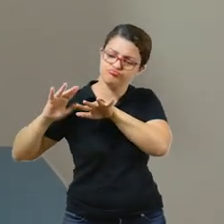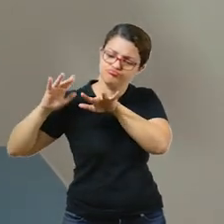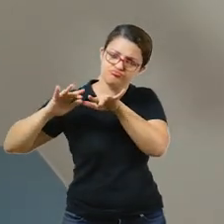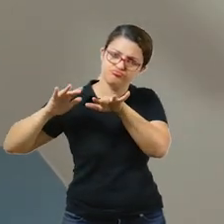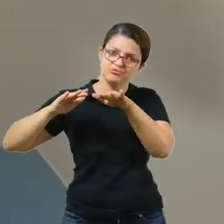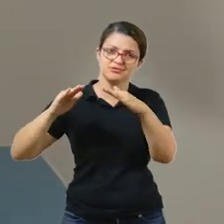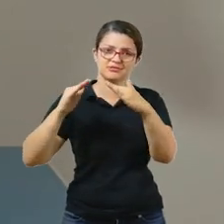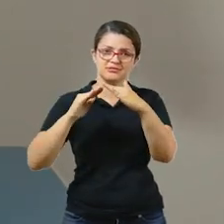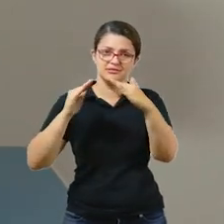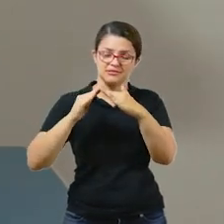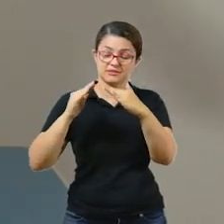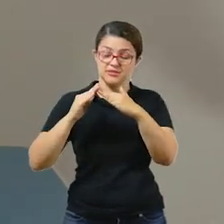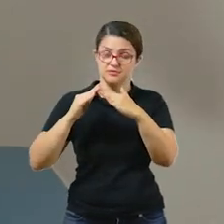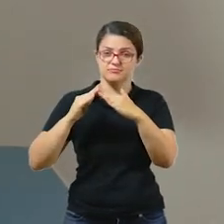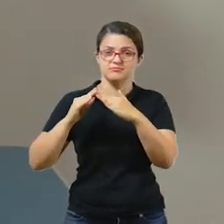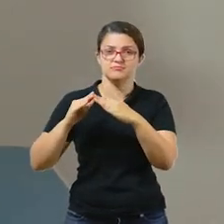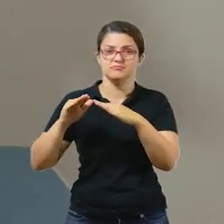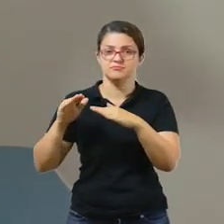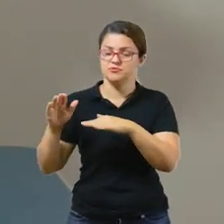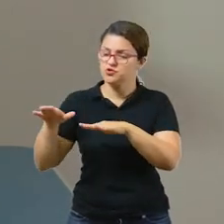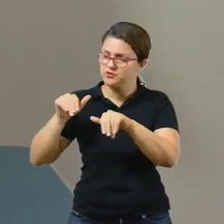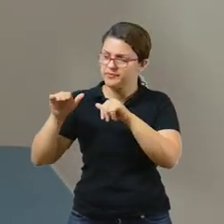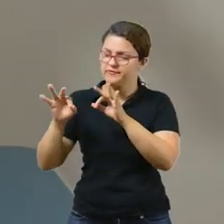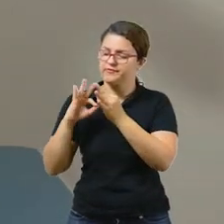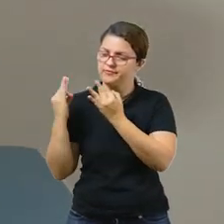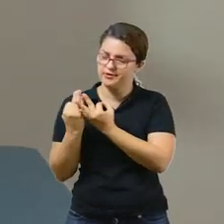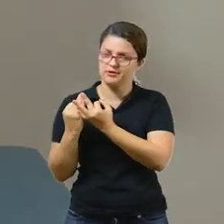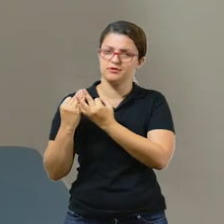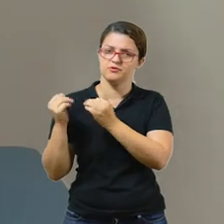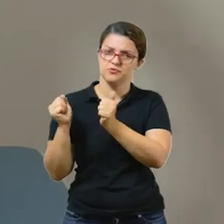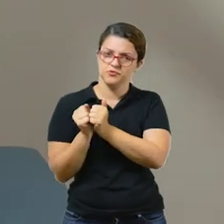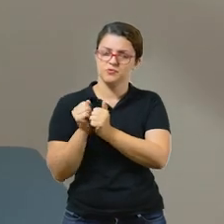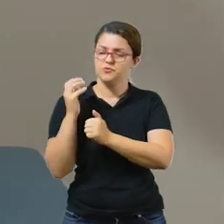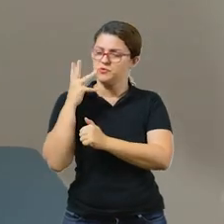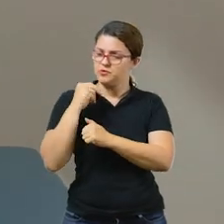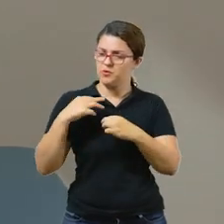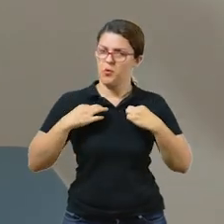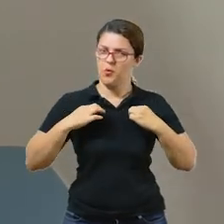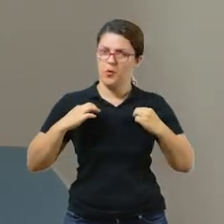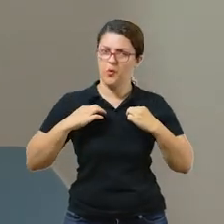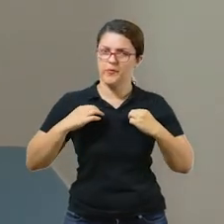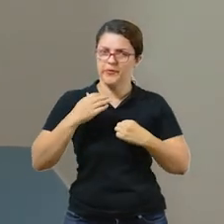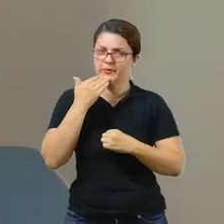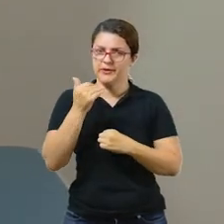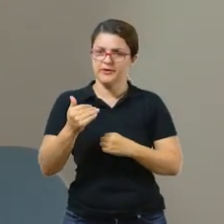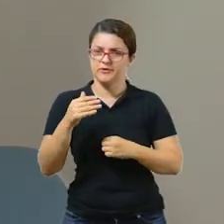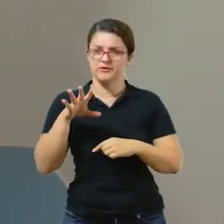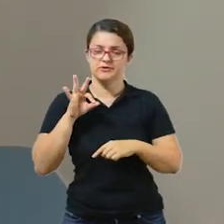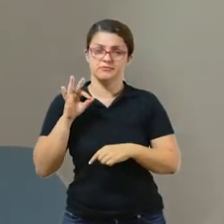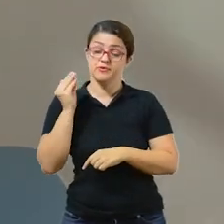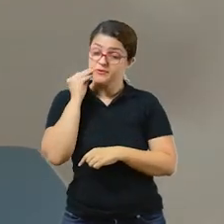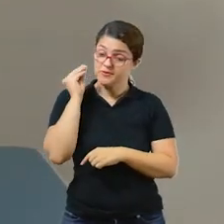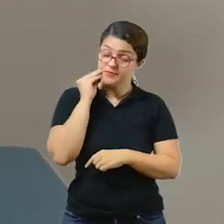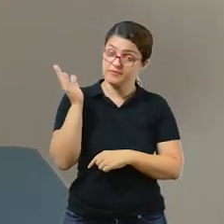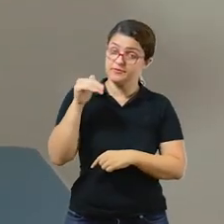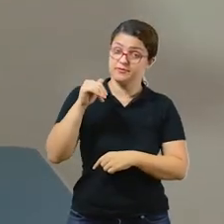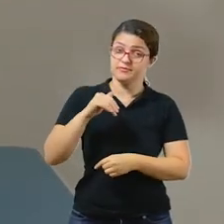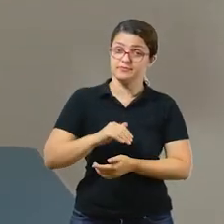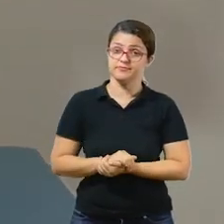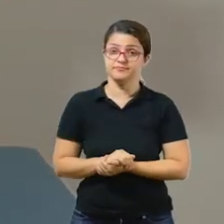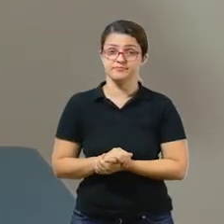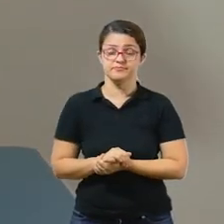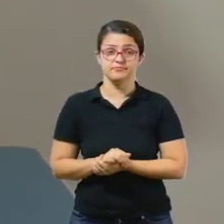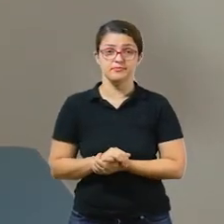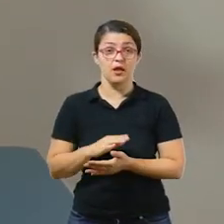familiares para fazer um bagagem de desfile bem legal, bem bonito, com a sua melhor roupa. Vamos tentar fazer? Bora lá?